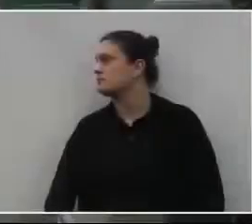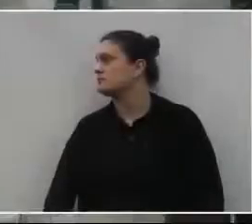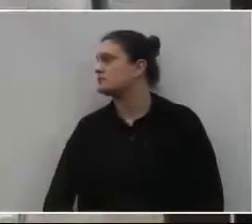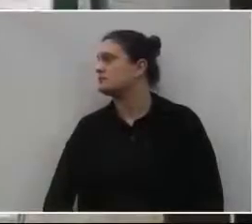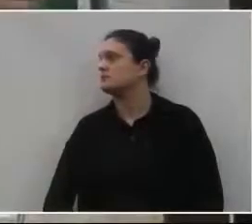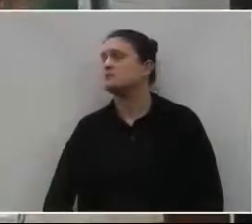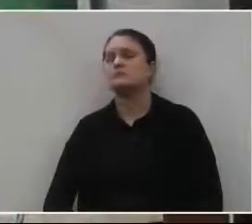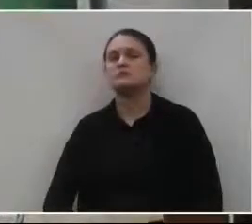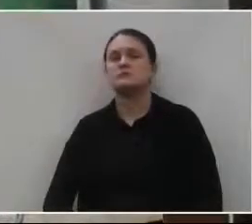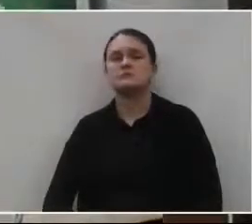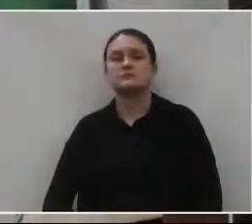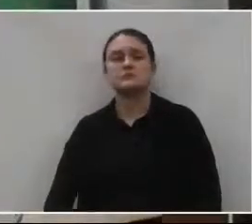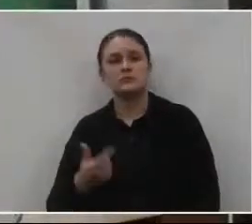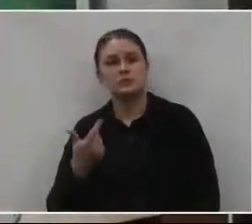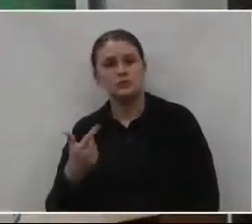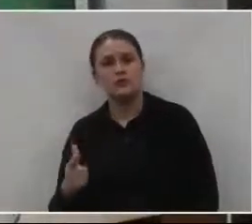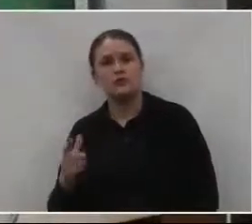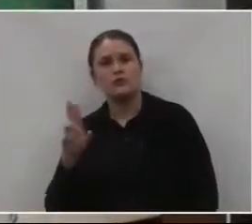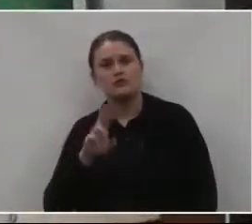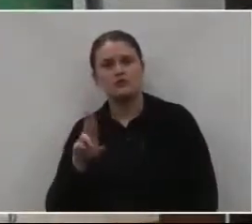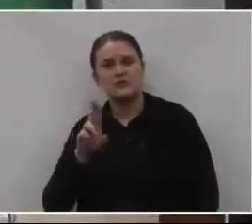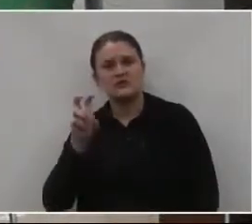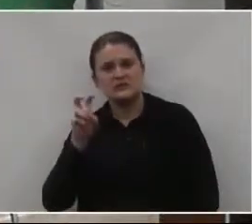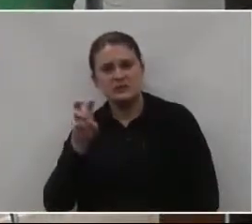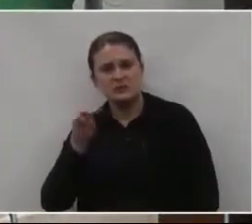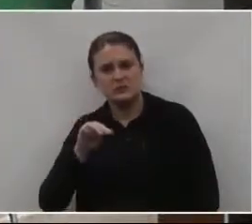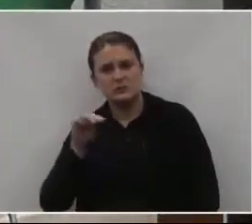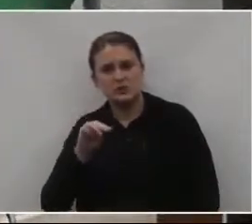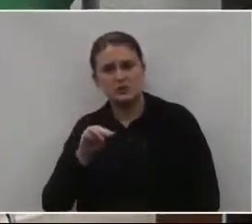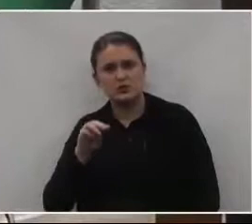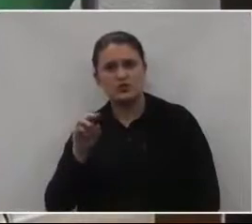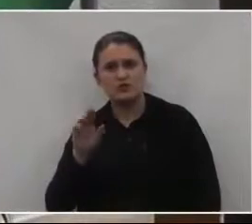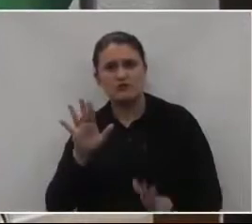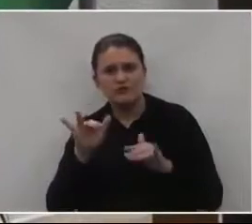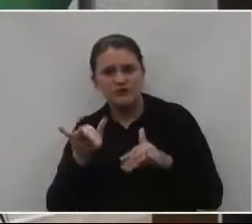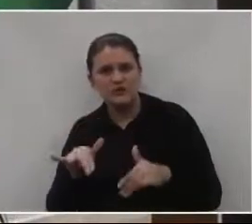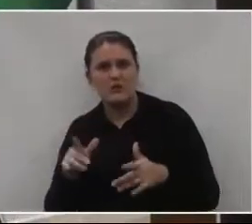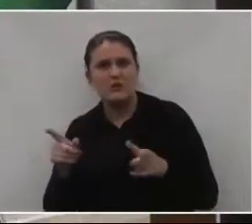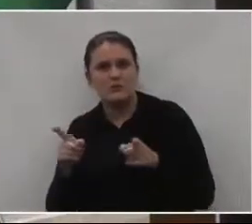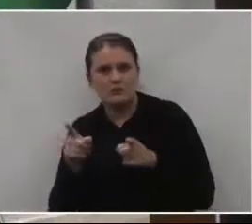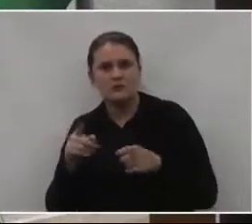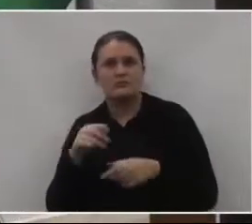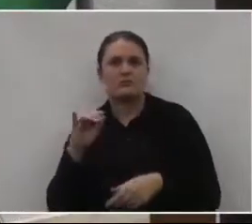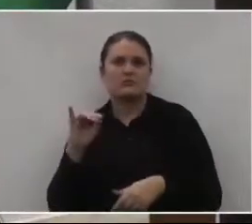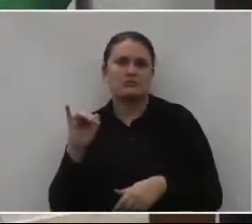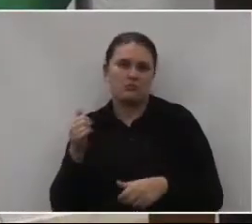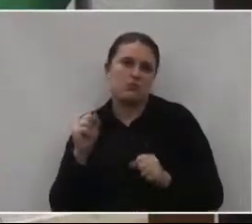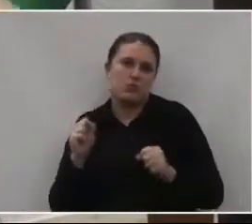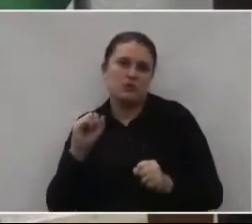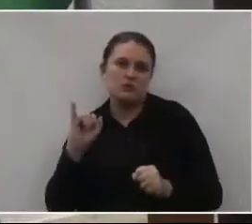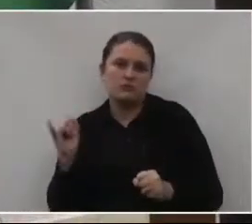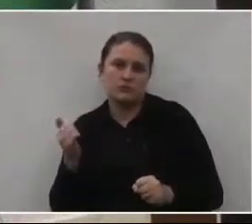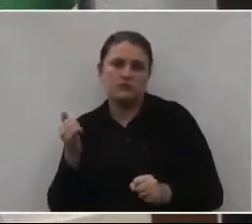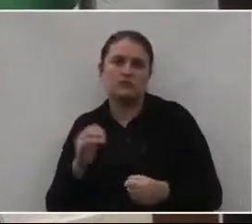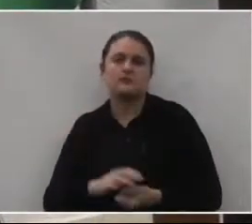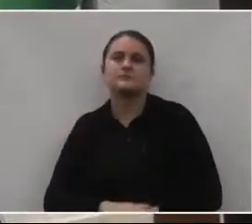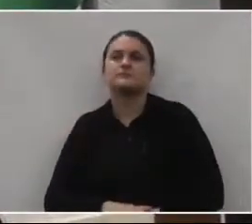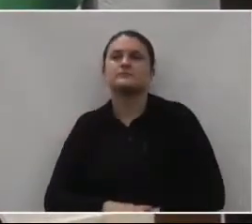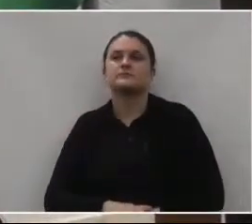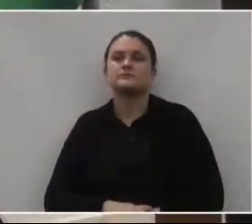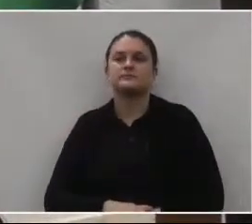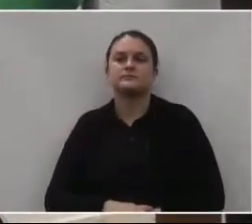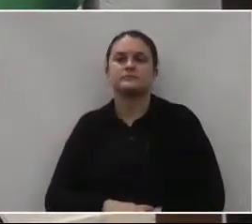Mais uma vez, eu quero usar, então, os cinco minutos finais, que nós podemos usar na palavra livre,